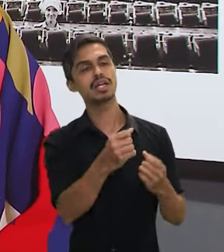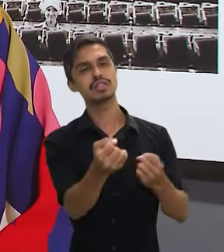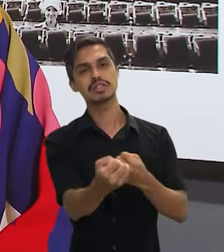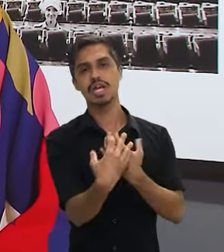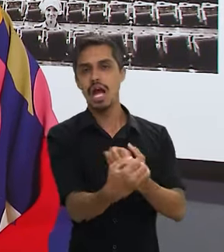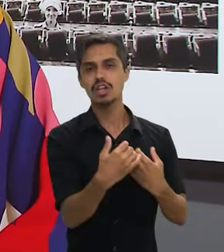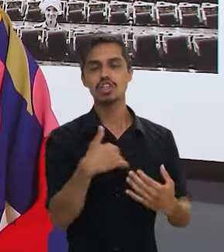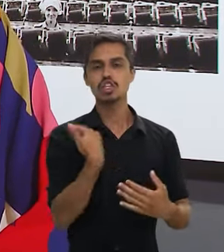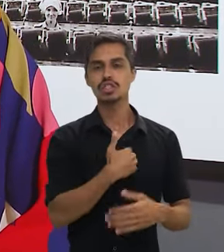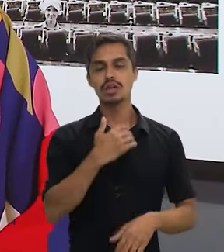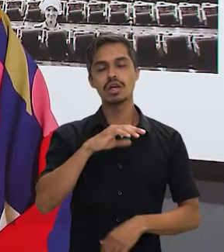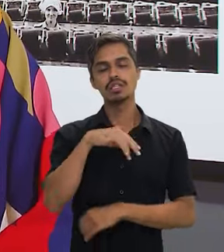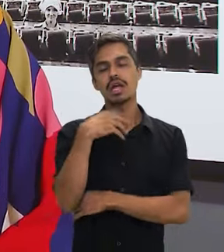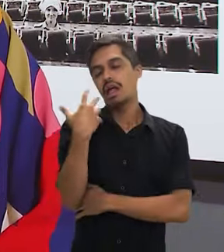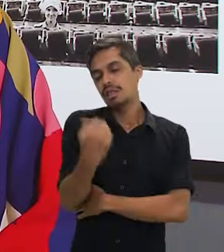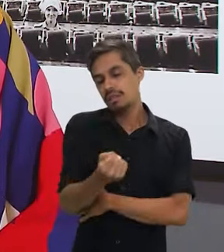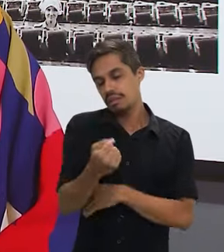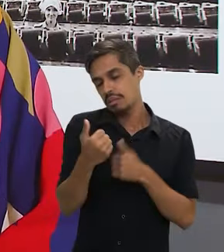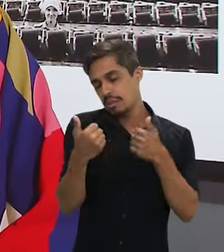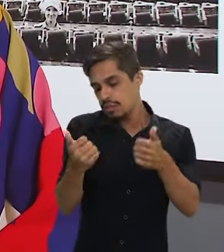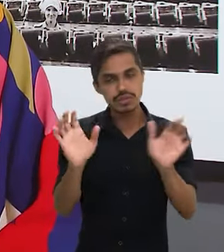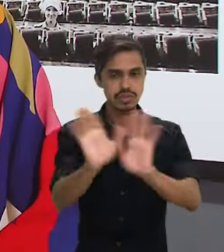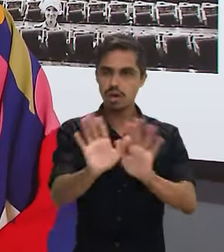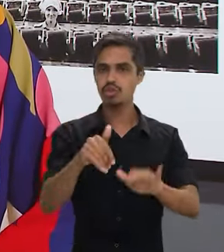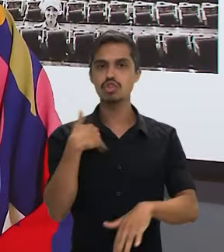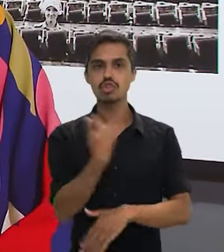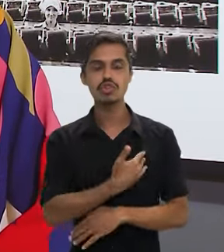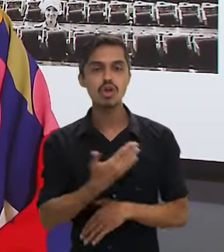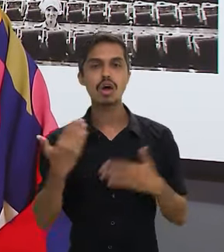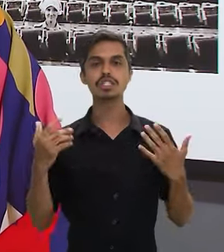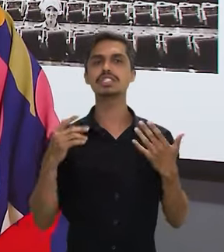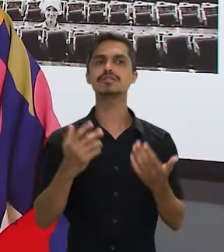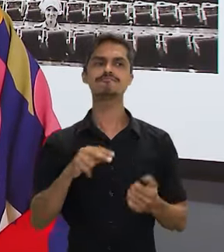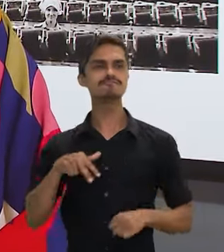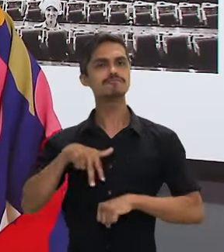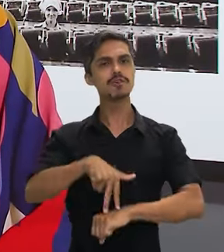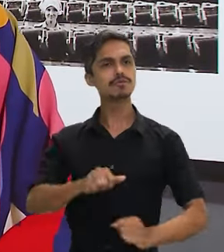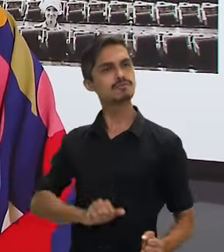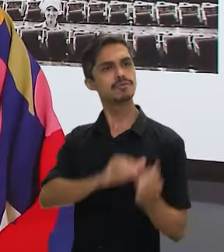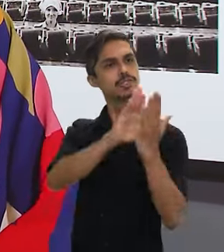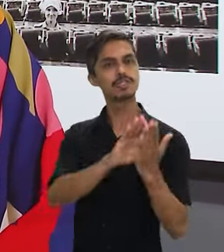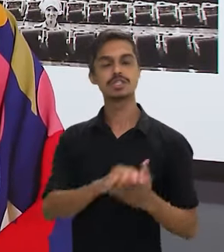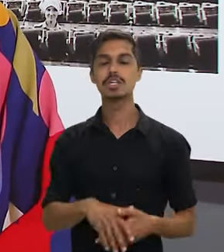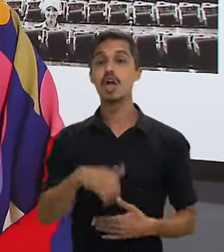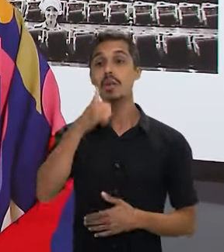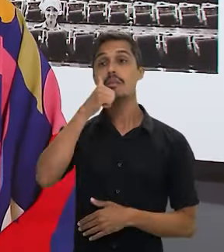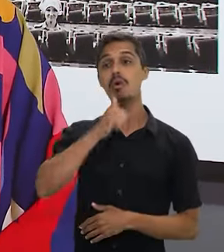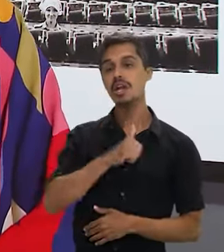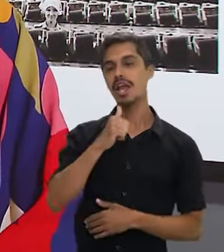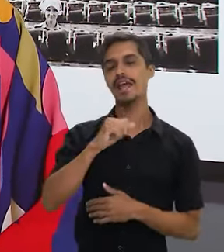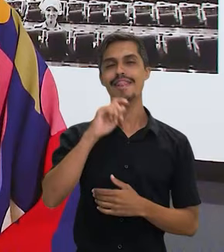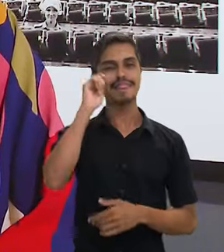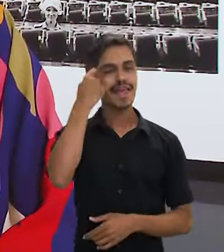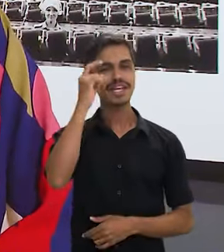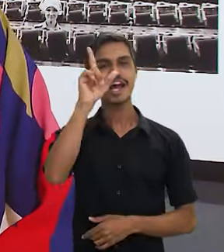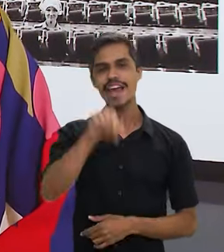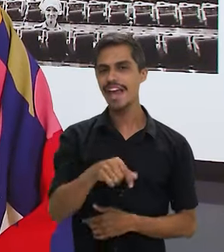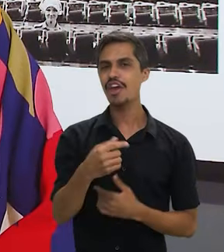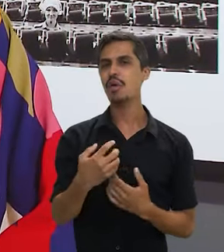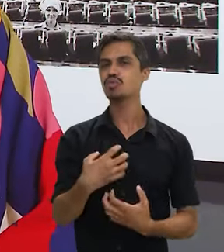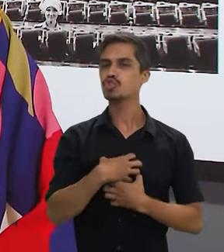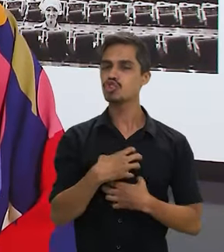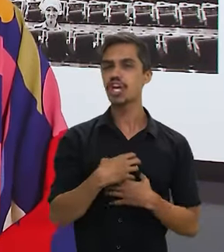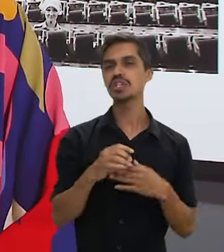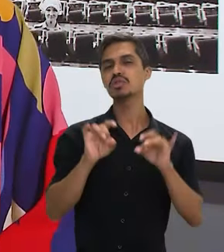abaixa a cabeça, né, a gente segue, tem muita fé e luta para tudo aquilo que a gente acredita. E ser mulher e negra dá uma pitada a mais